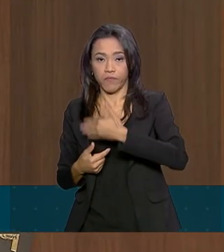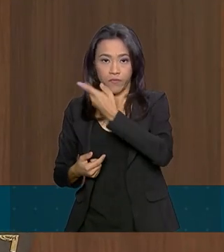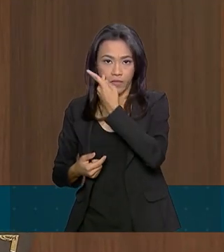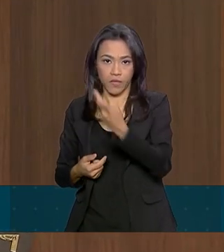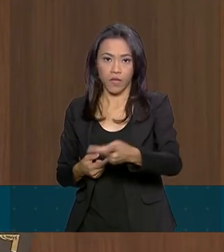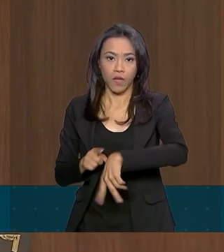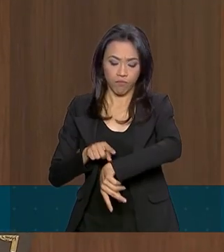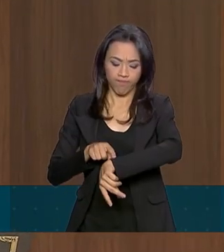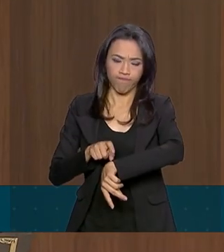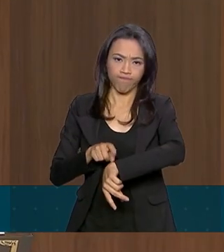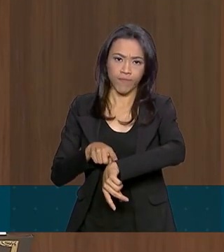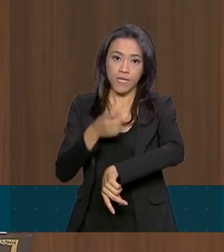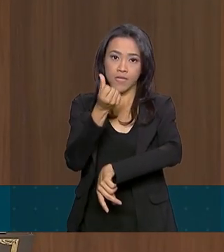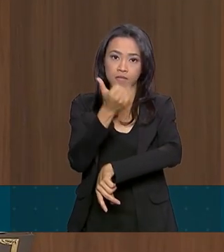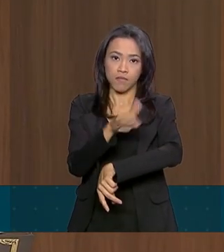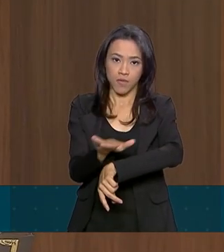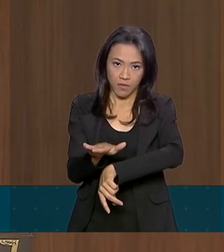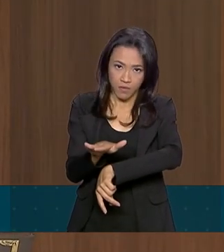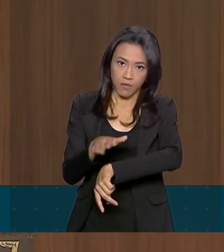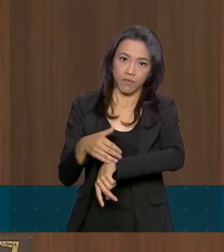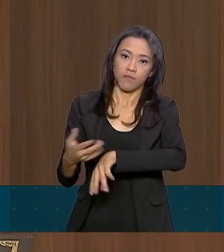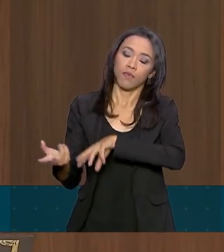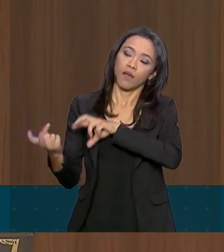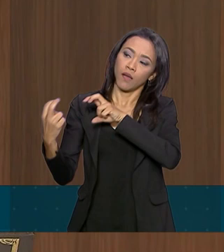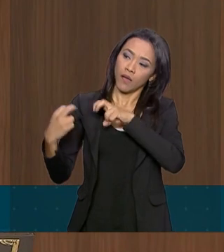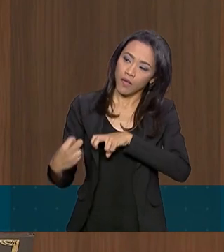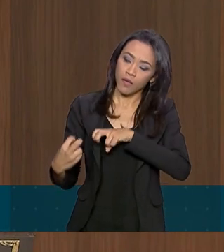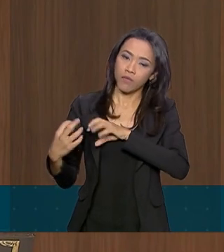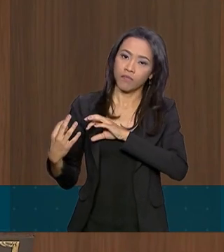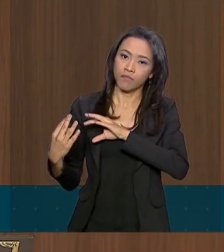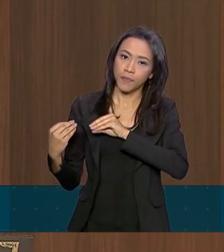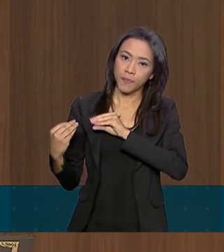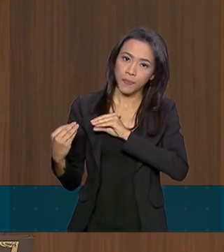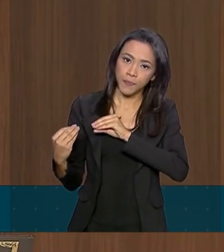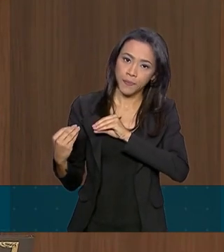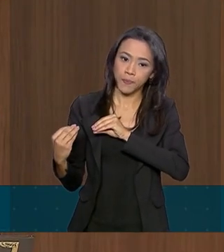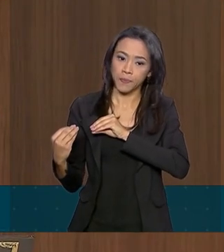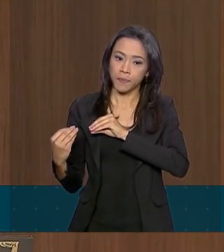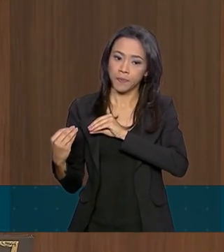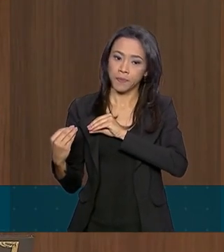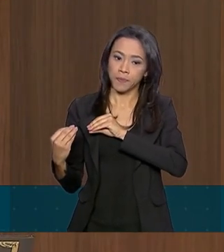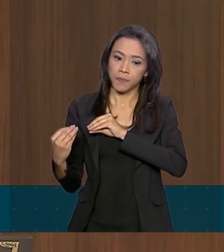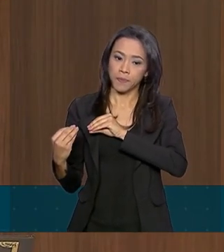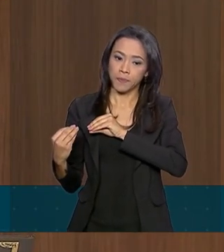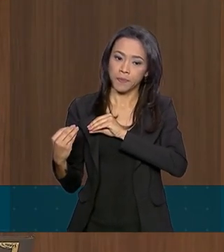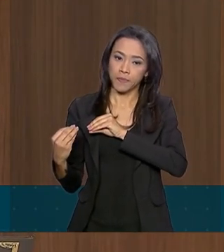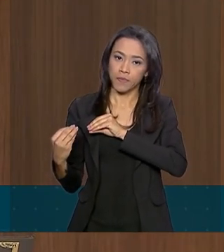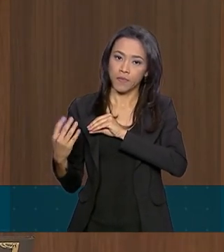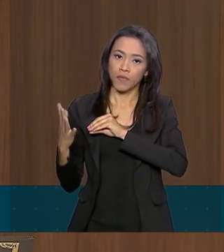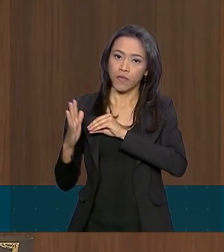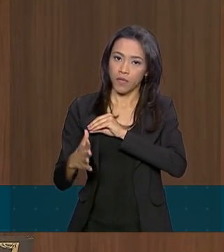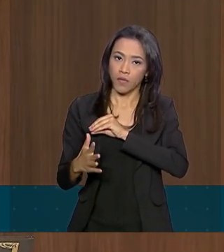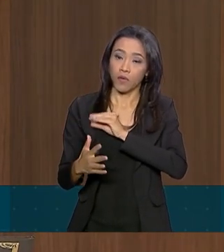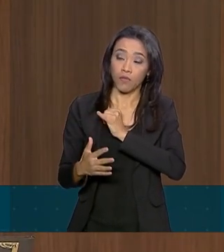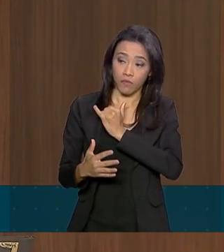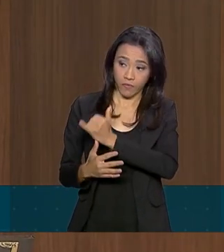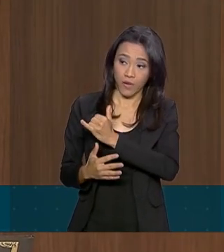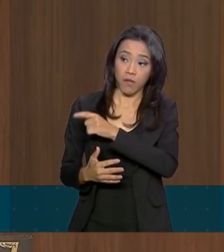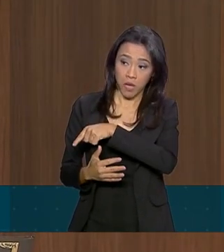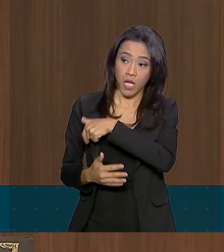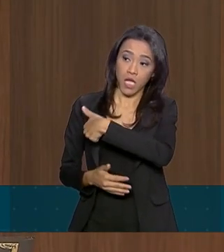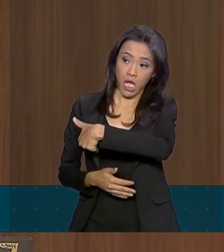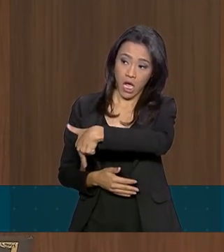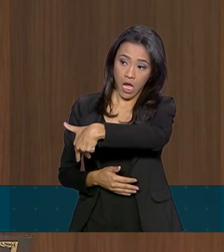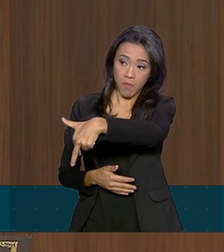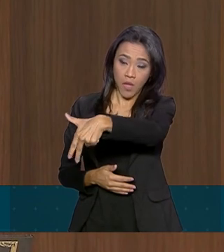e meia. Aí nós descemos, elaboramos o boletim, mas eu não vi mais. Eu dei a ordem que ele caminhasse. Agora,